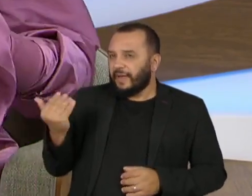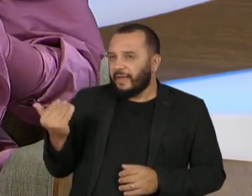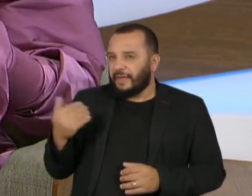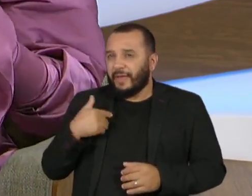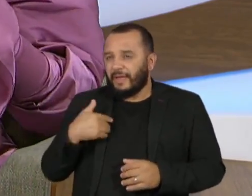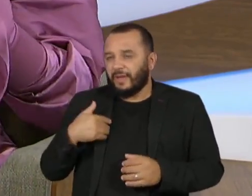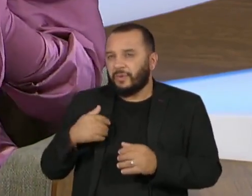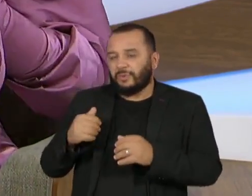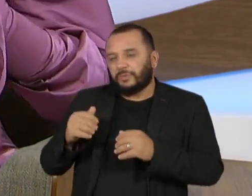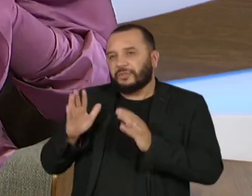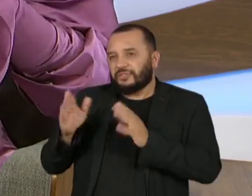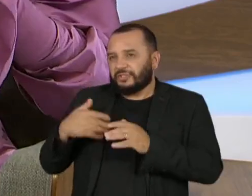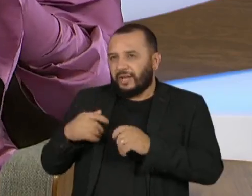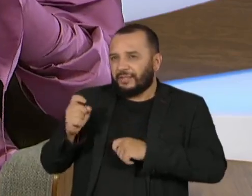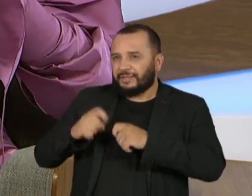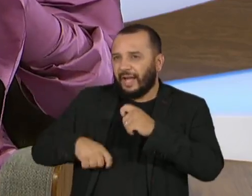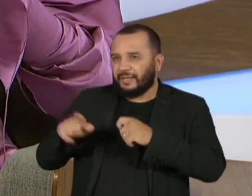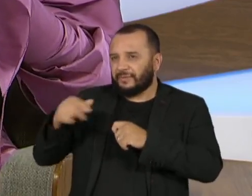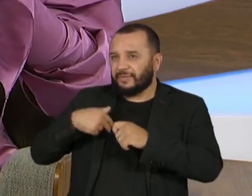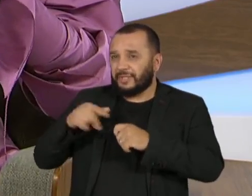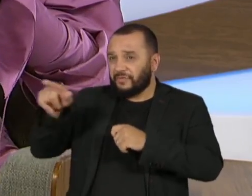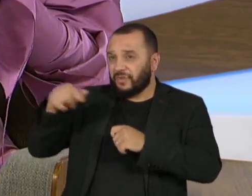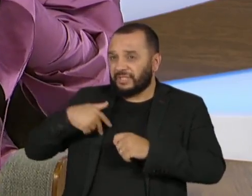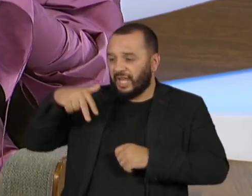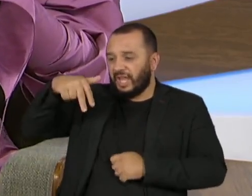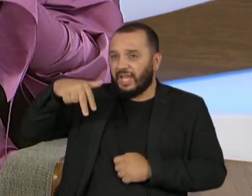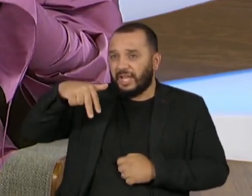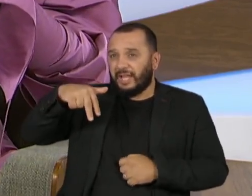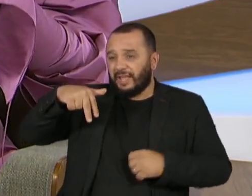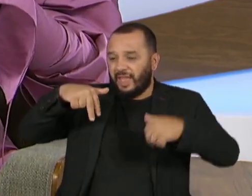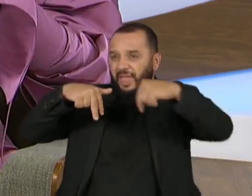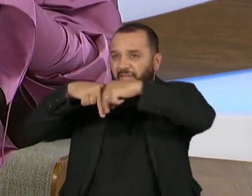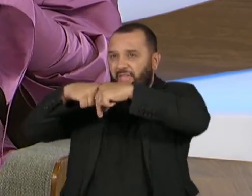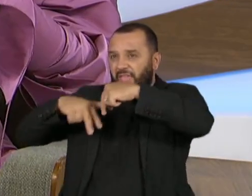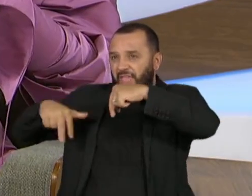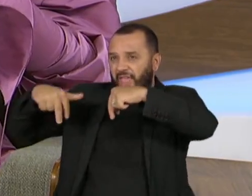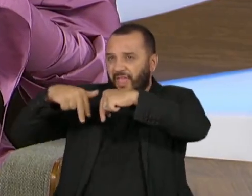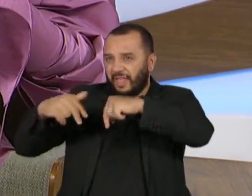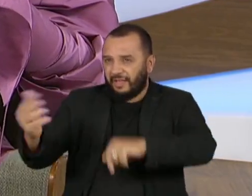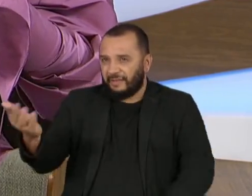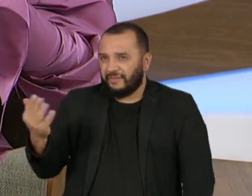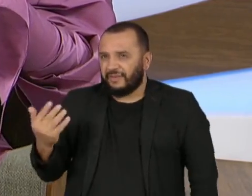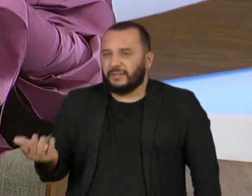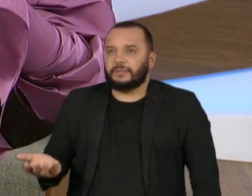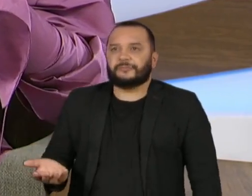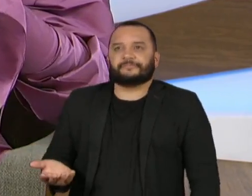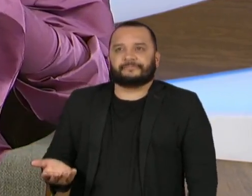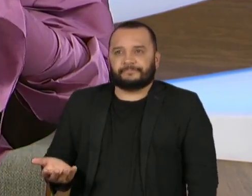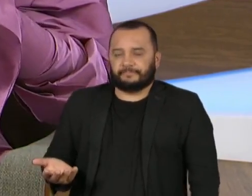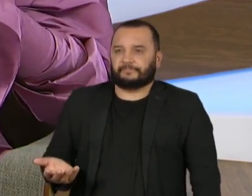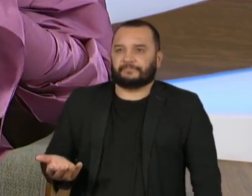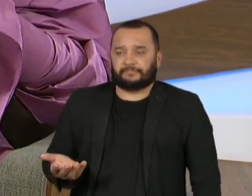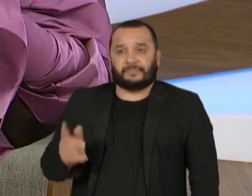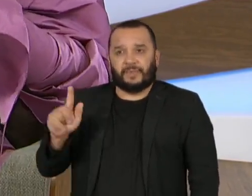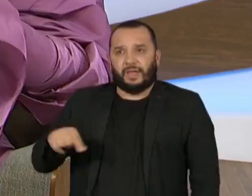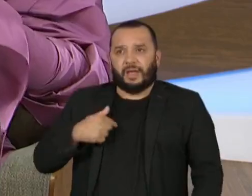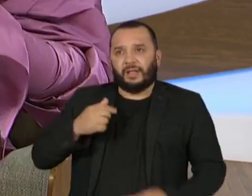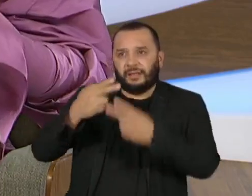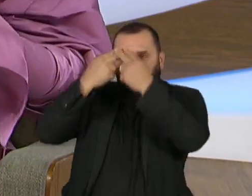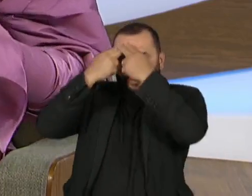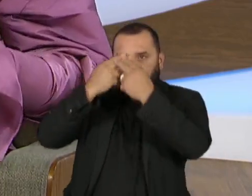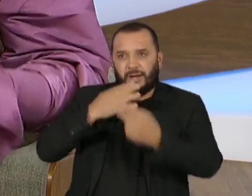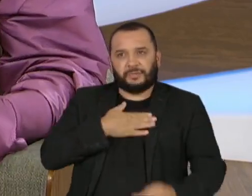eu acho que é muito traumático e triste esse lugar que a gente acessa, de que por mais que a gente esteja